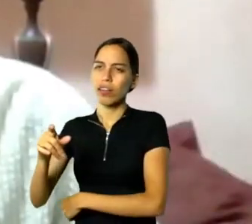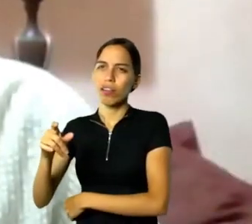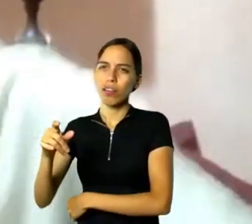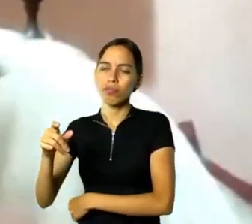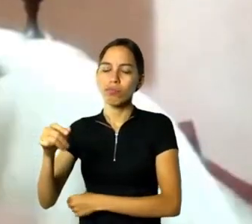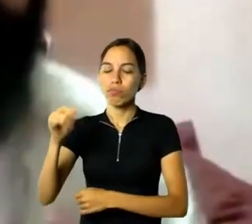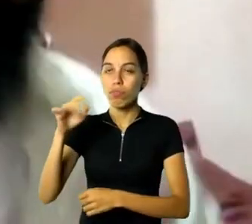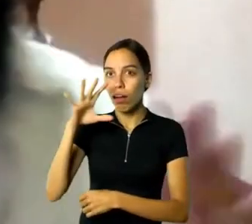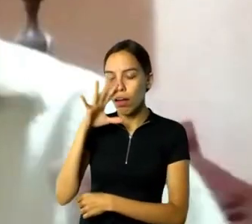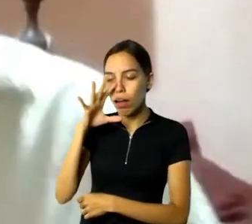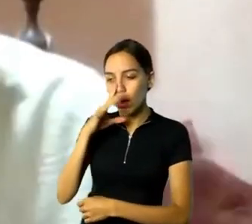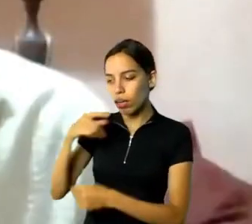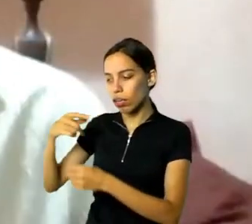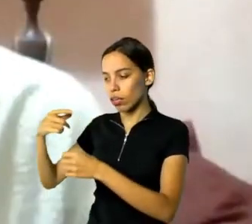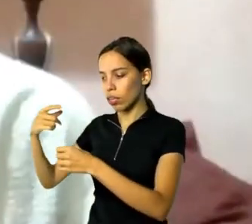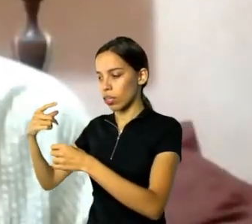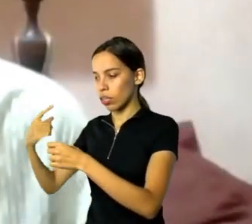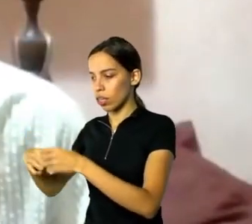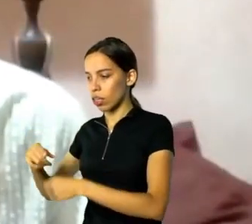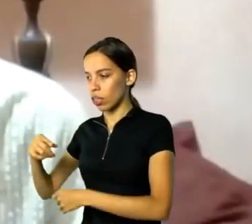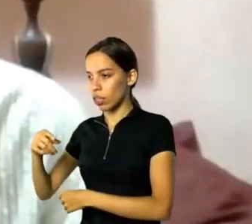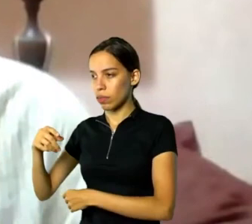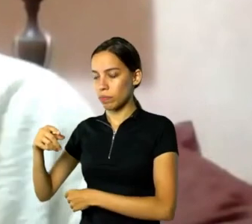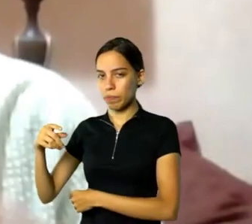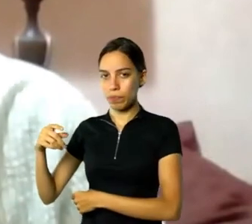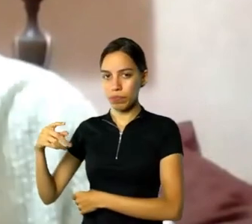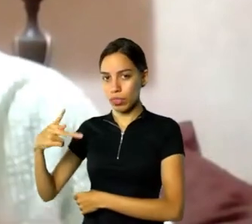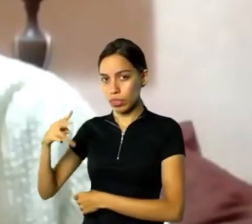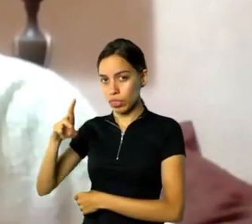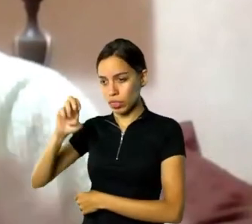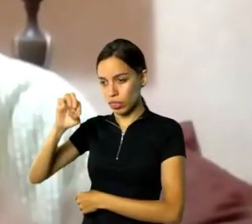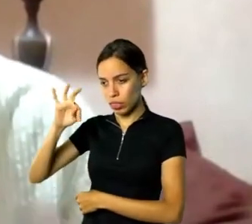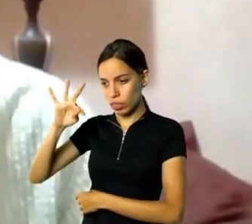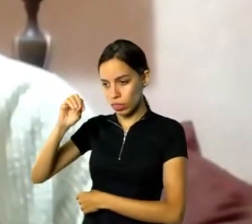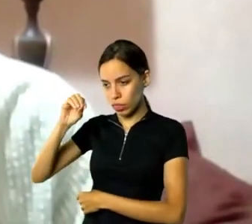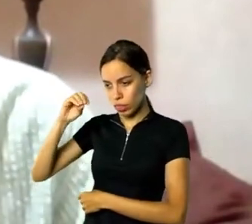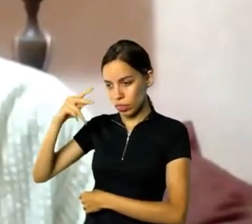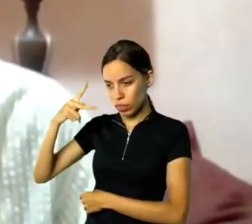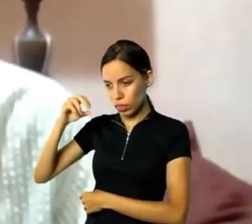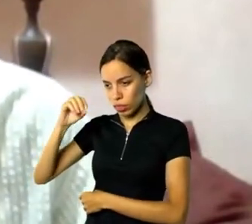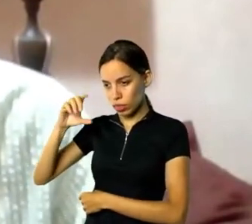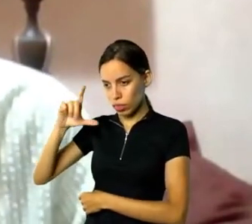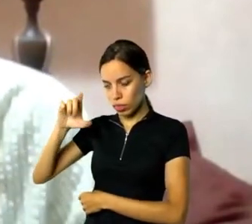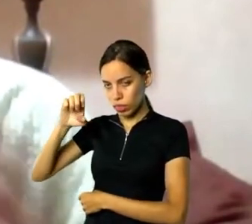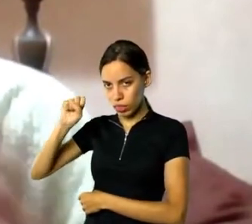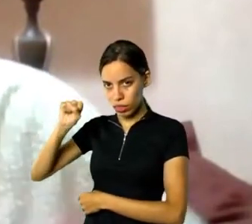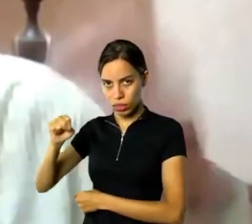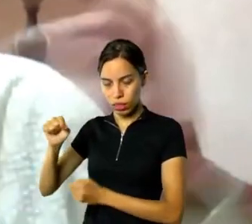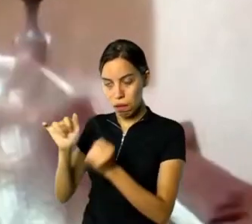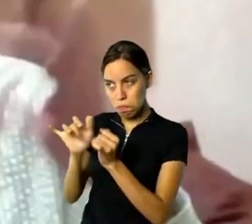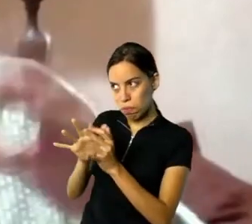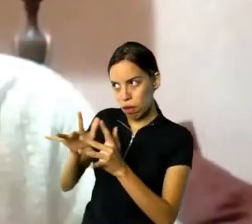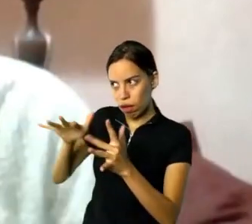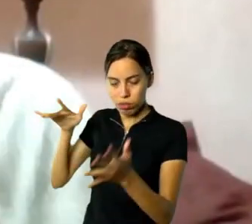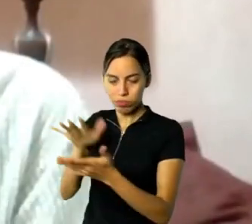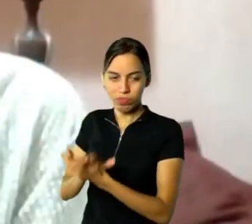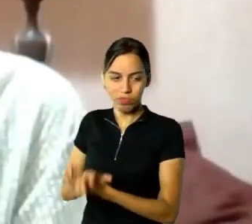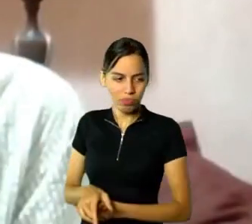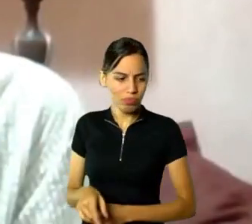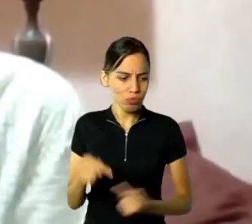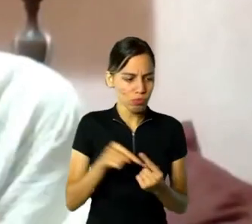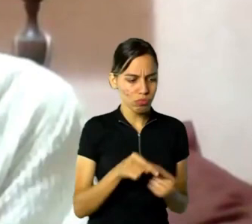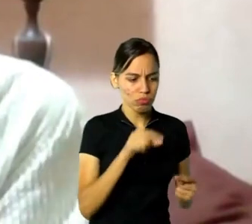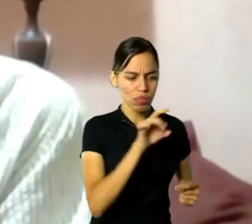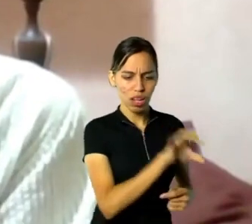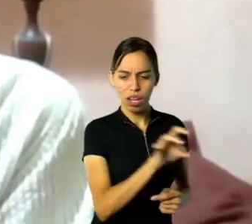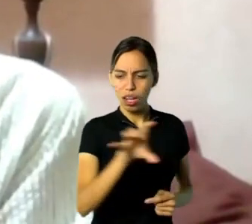mistério, então cada cidade me passava uma sensação, assim, então foi legal que isso é tipo um diário de viagem também, do processo que